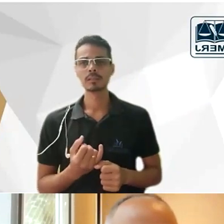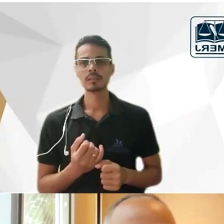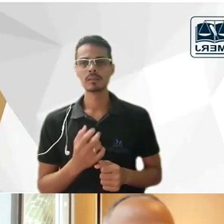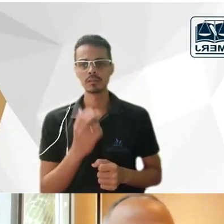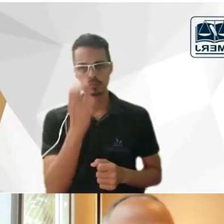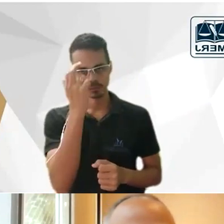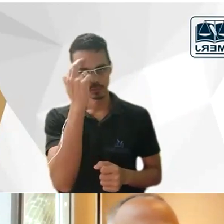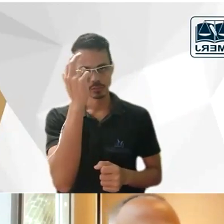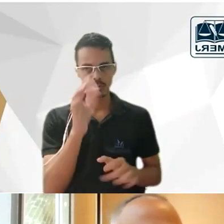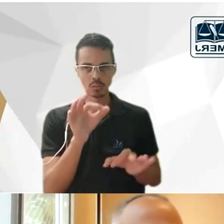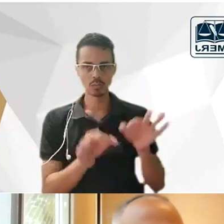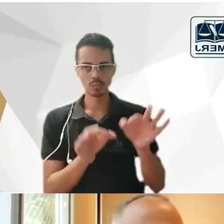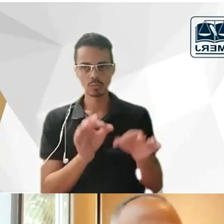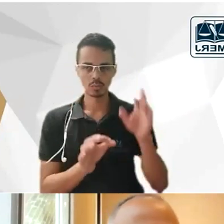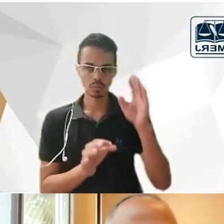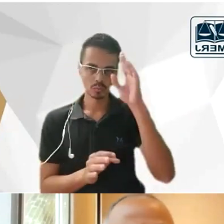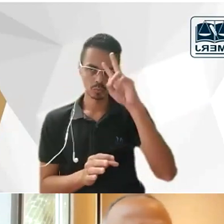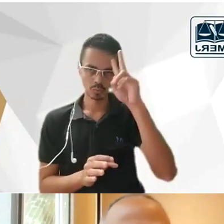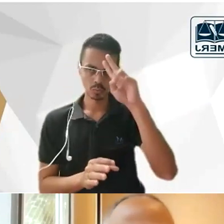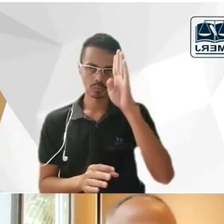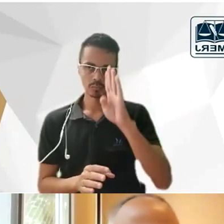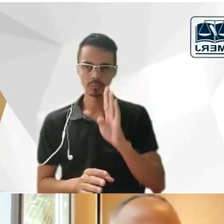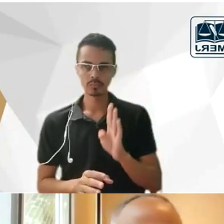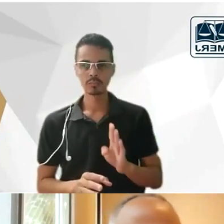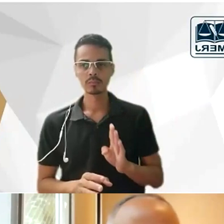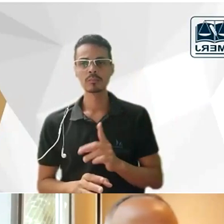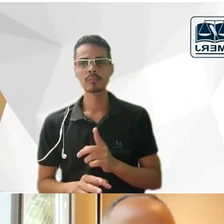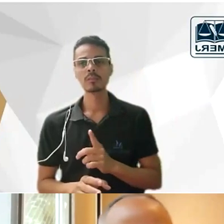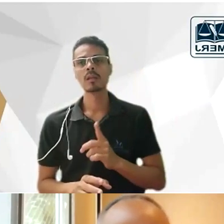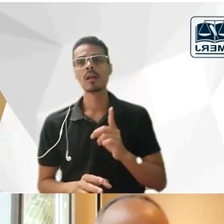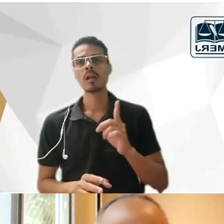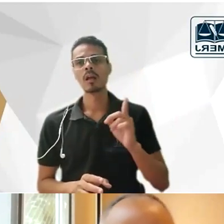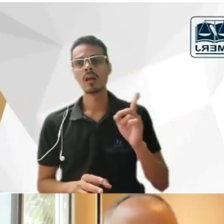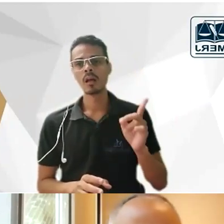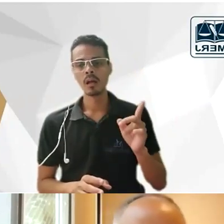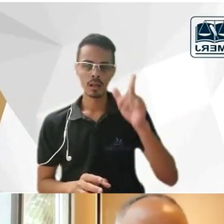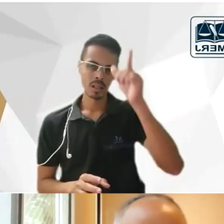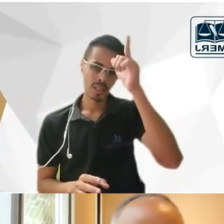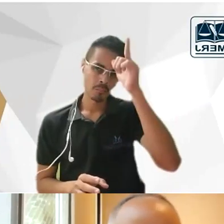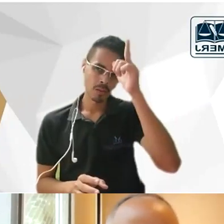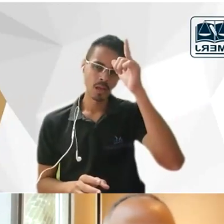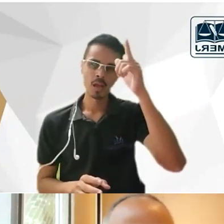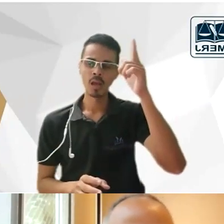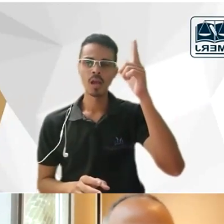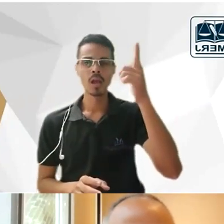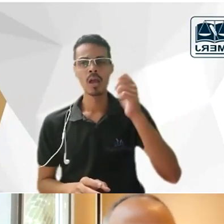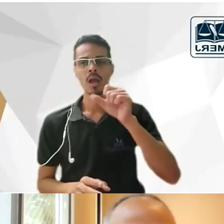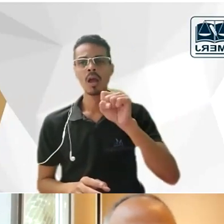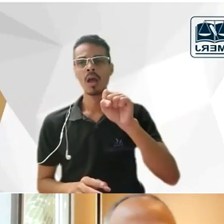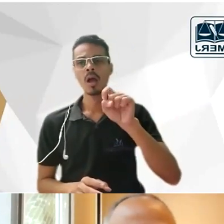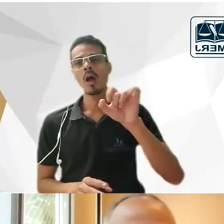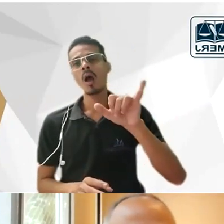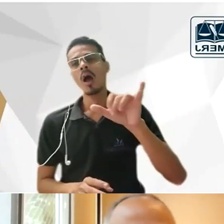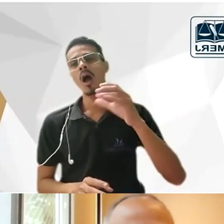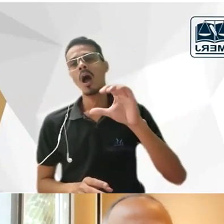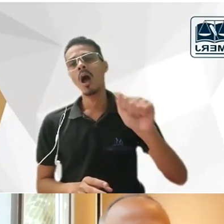histórico no estrangeiro numa universidade alemã ou numa universidade suíça no caso do Ricardo se a gente tem